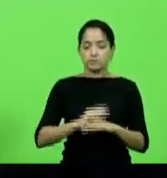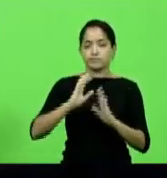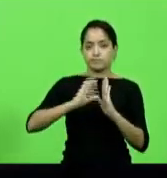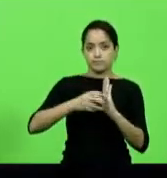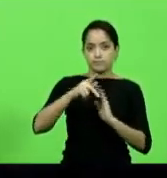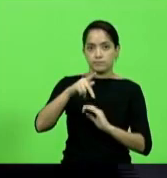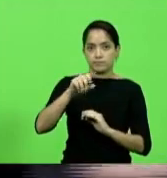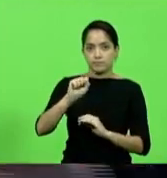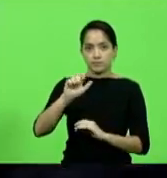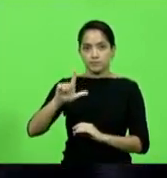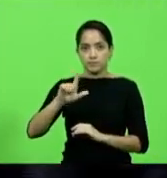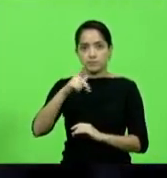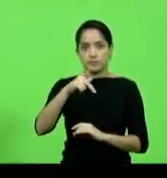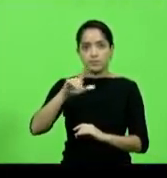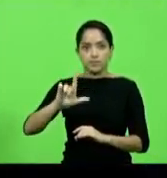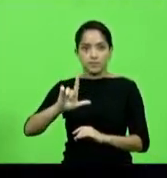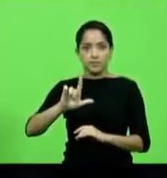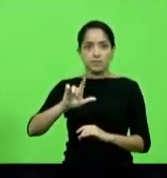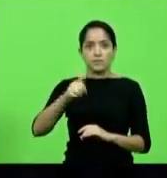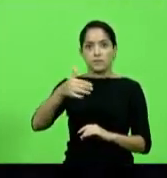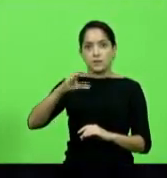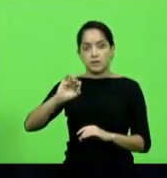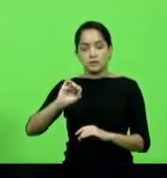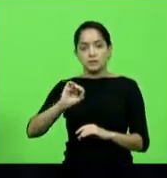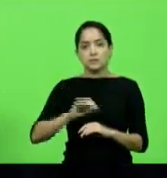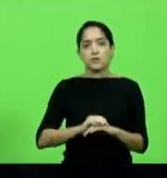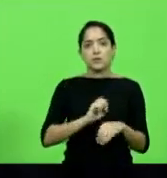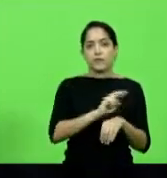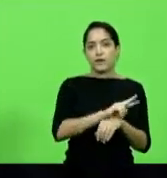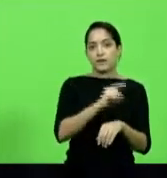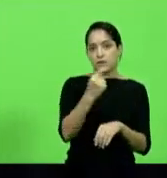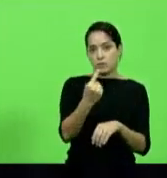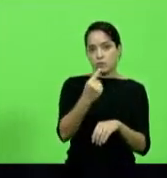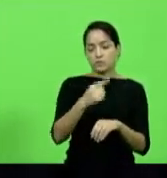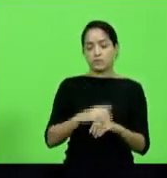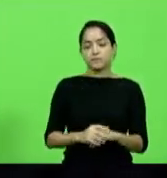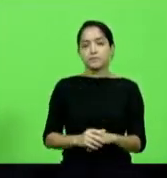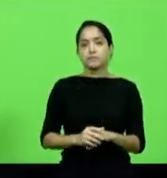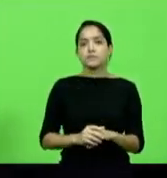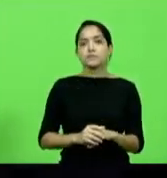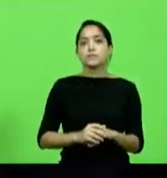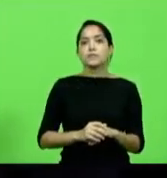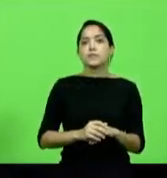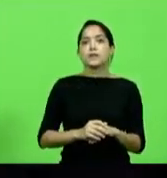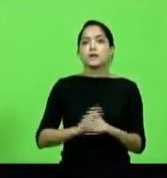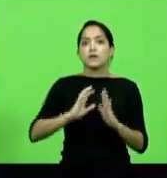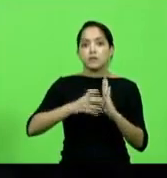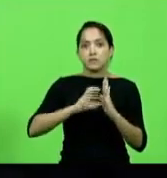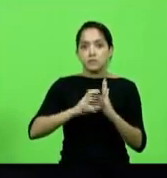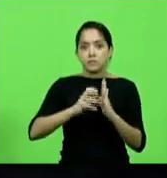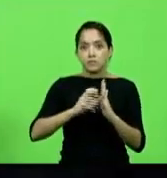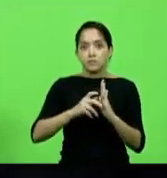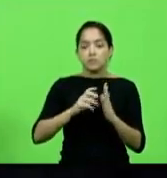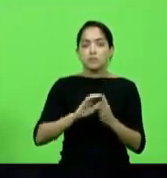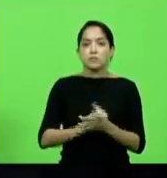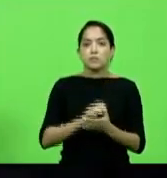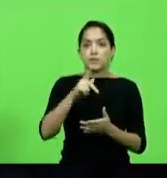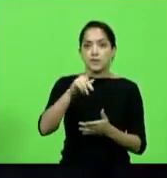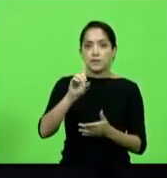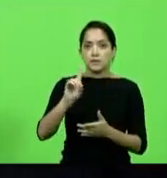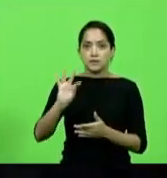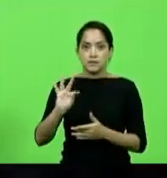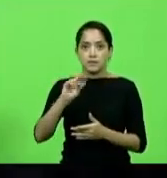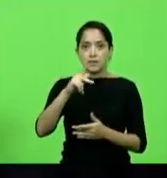PSL e IPL, dez membros, uma vaga. Bloco Social Democrático Republicano, PDT,